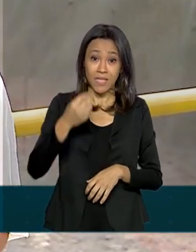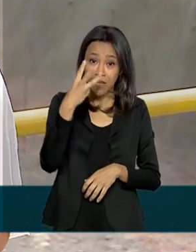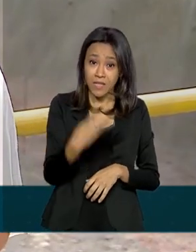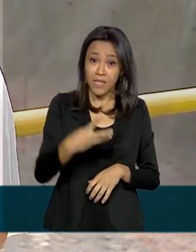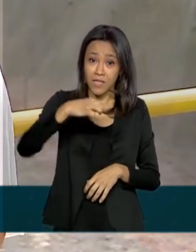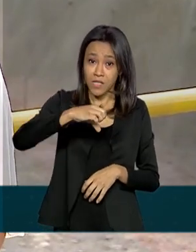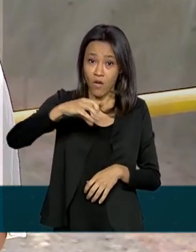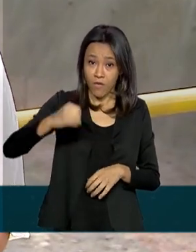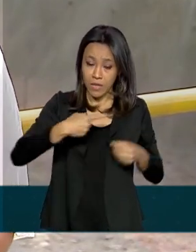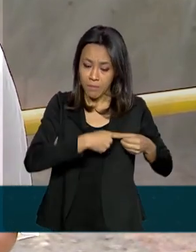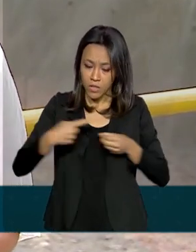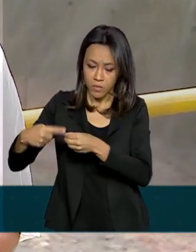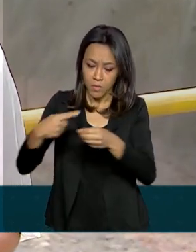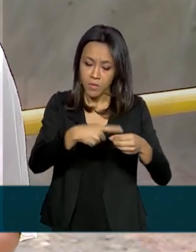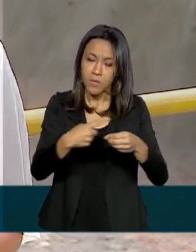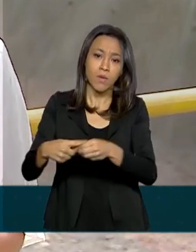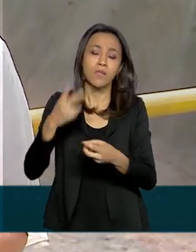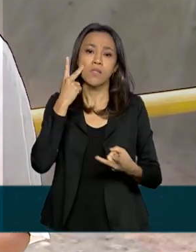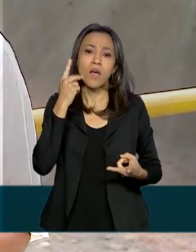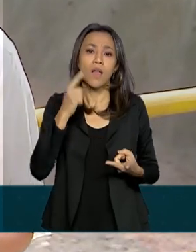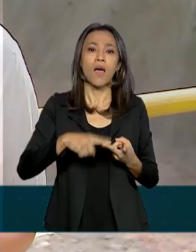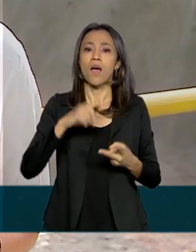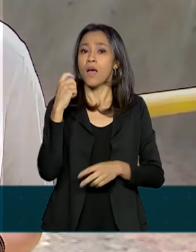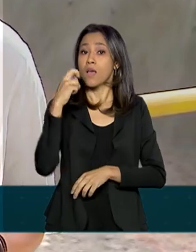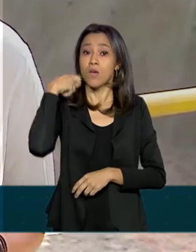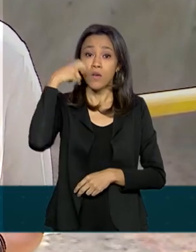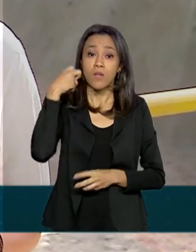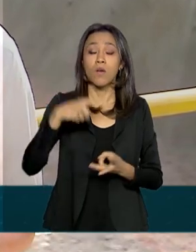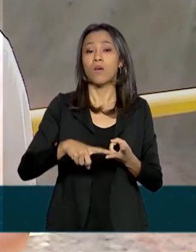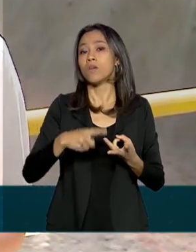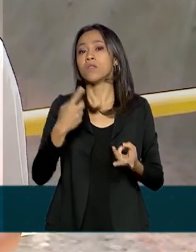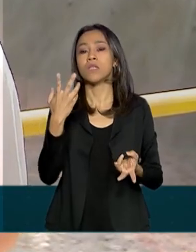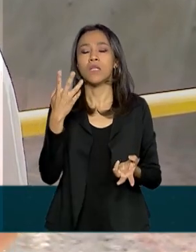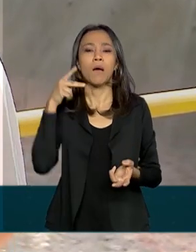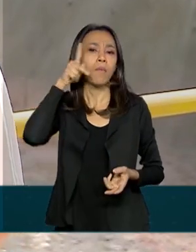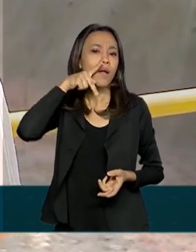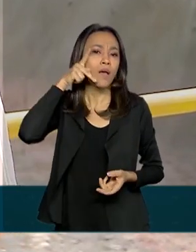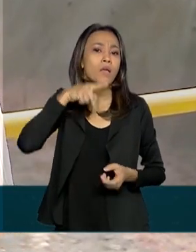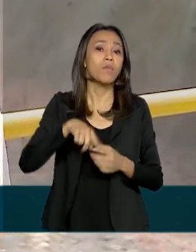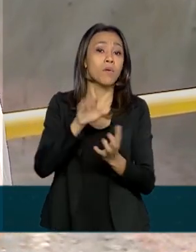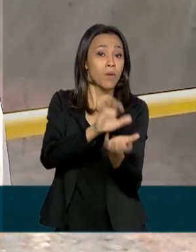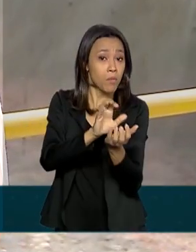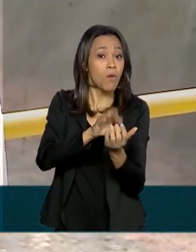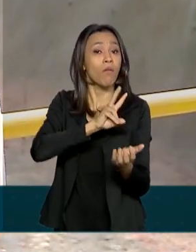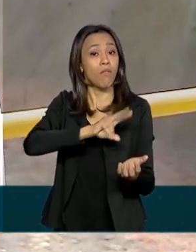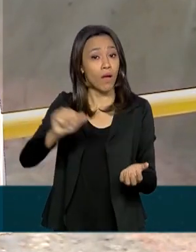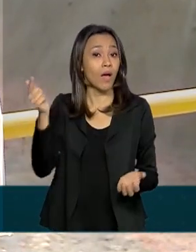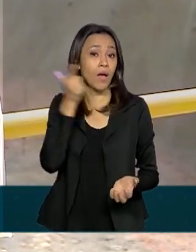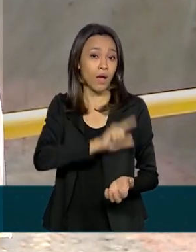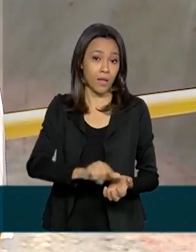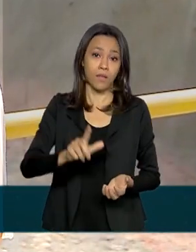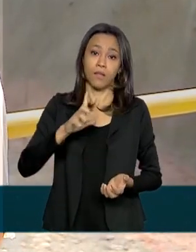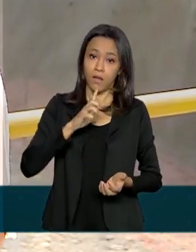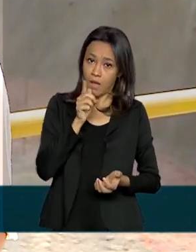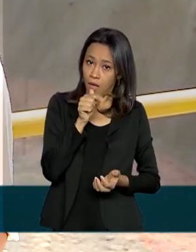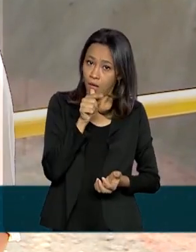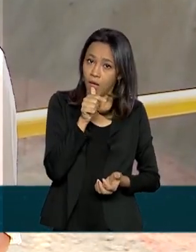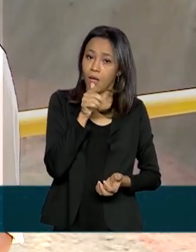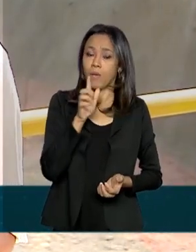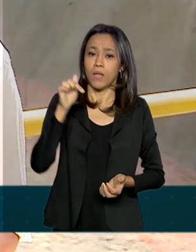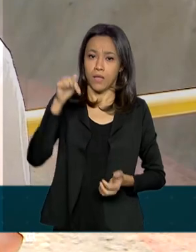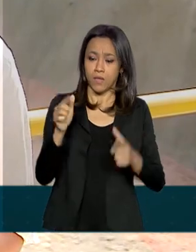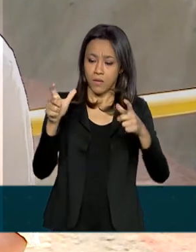municípios do Ceará, Rio Grande do Norte, Paraíba e Pernambuco serão beneficiadas. A cerimônia de inauguração aqui em